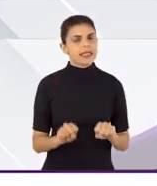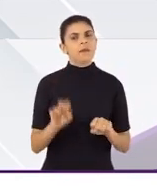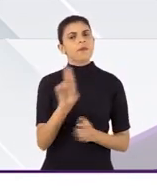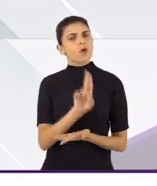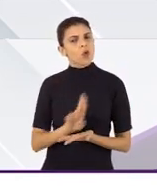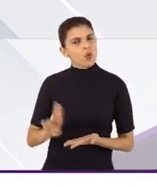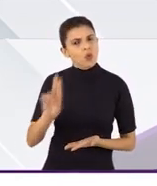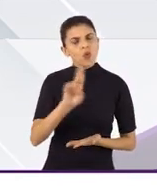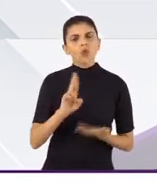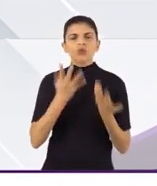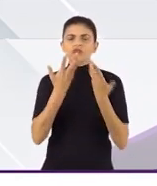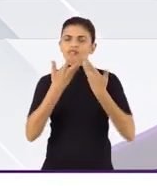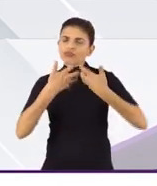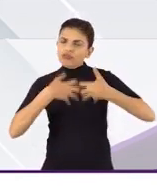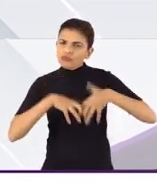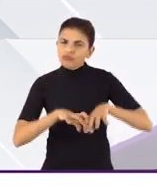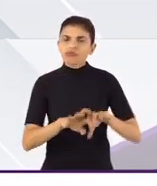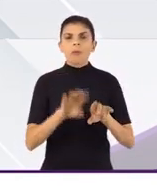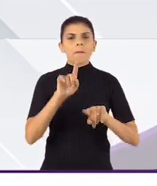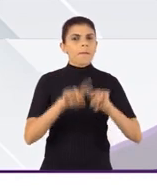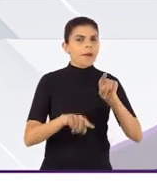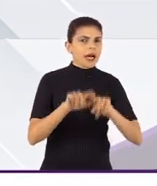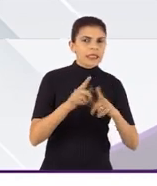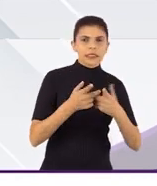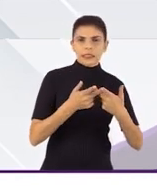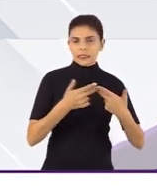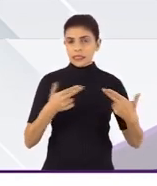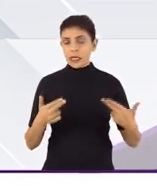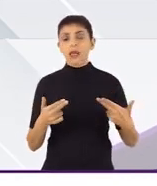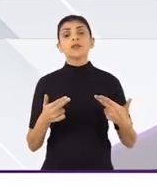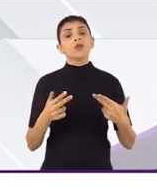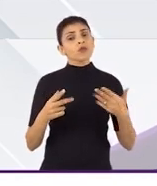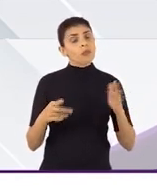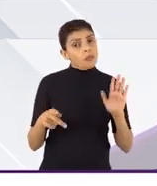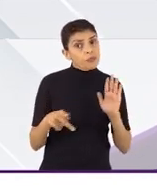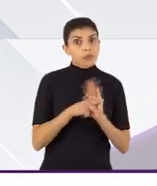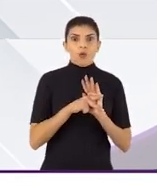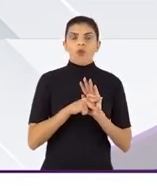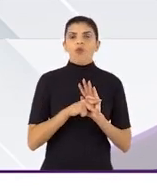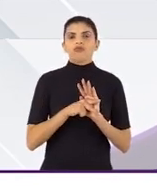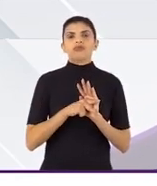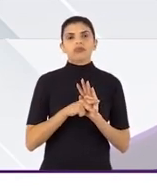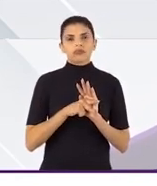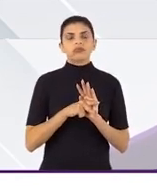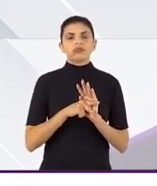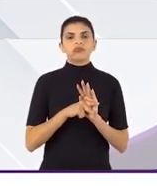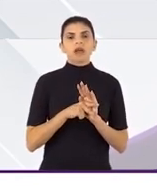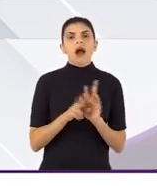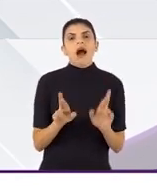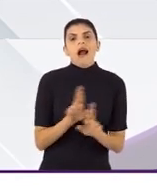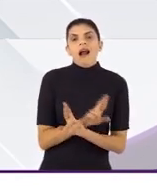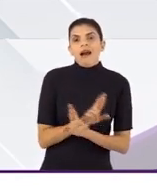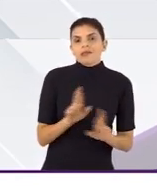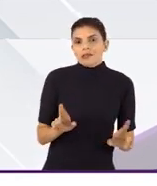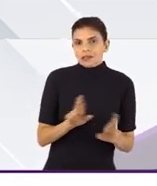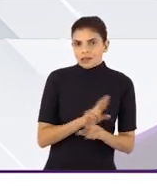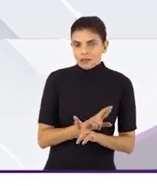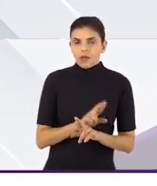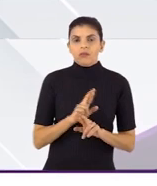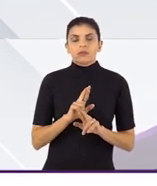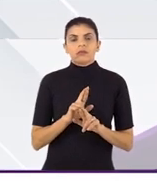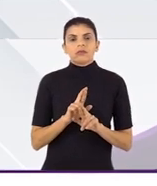sistema que utiliza mecanismos, ferramentas e instrumentos próprios de inter